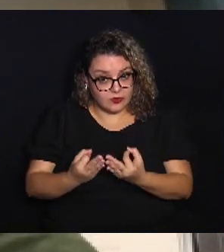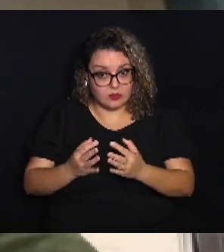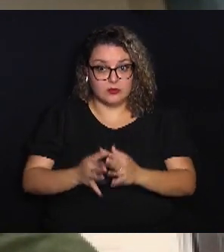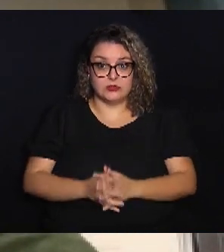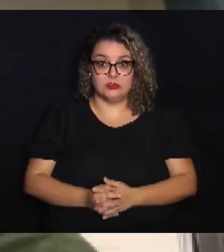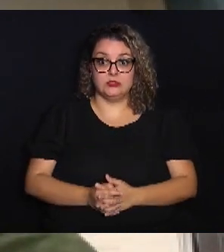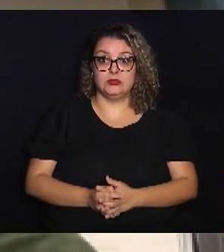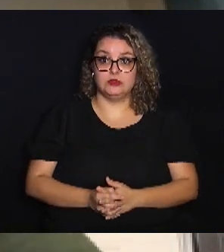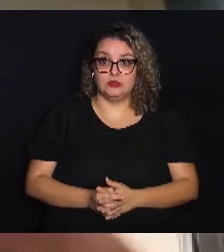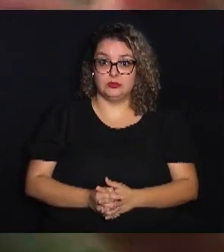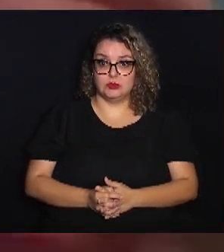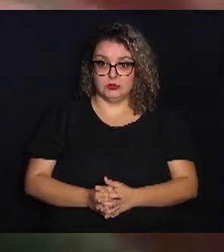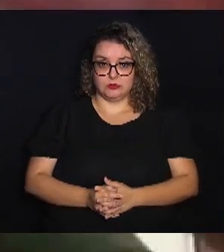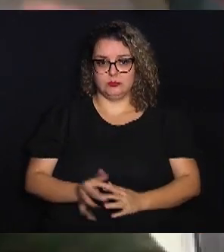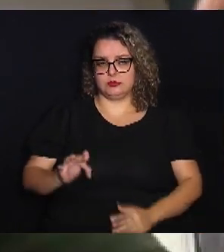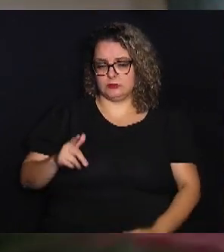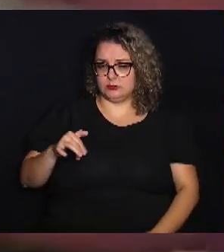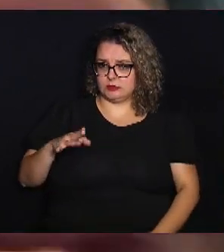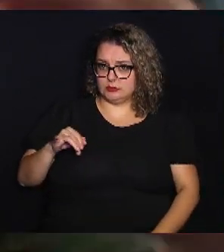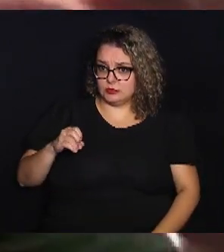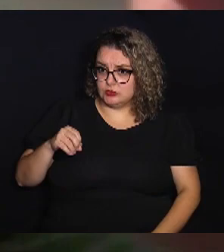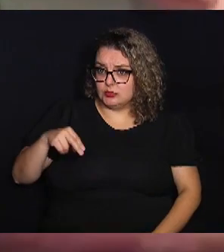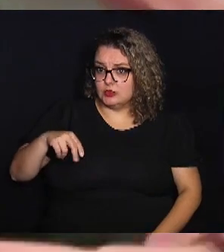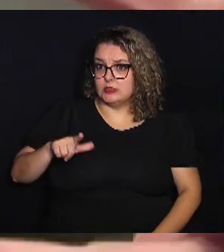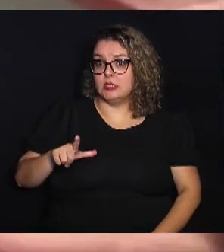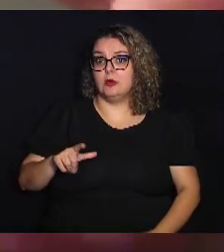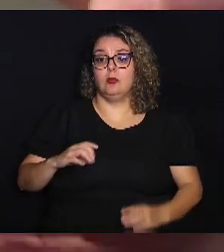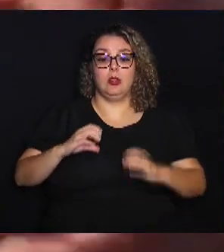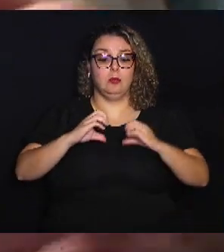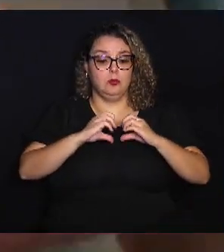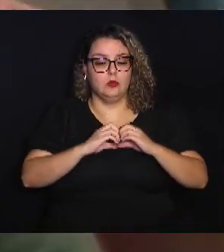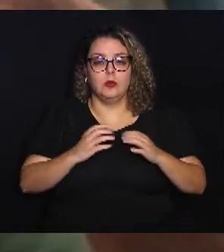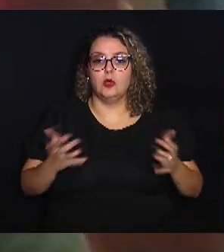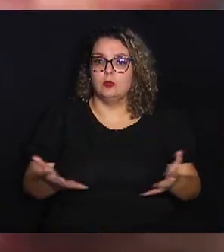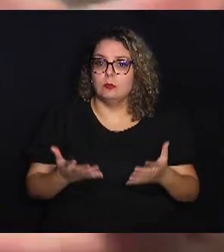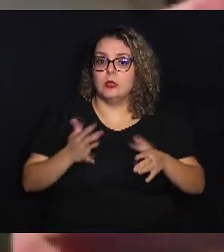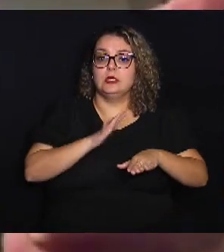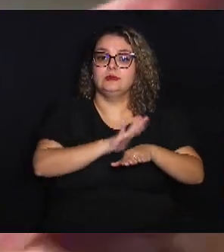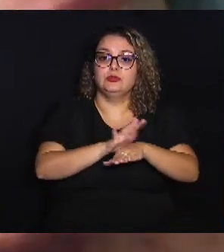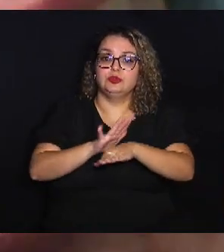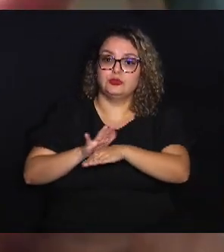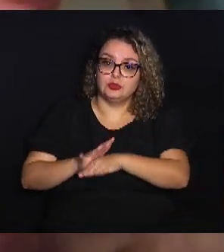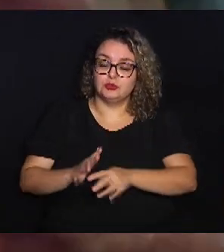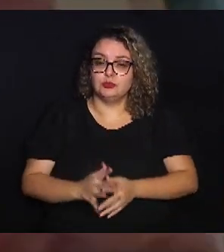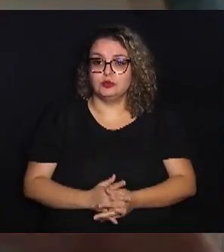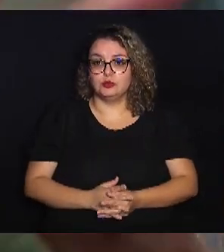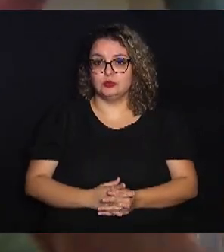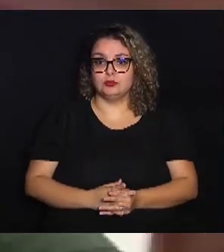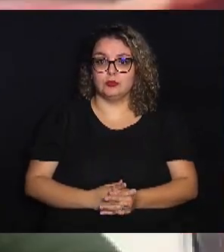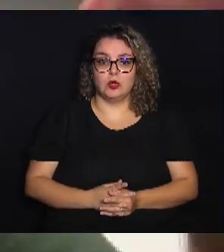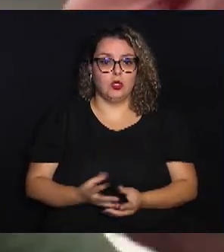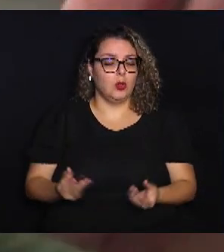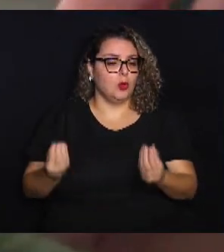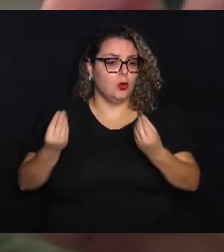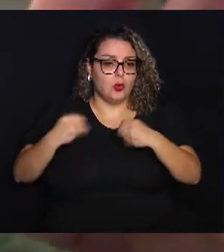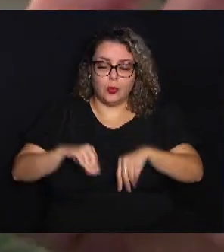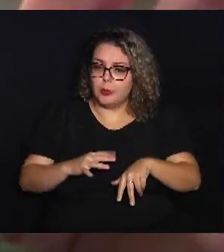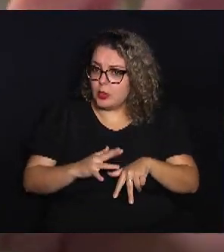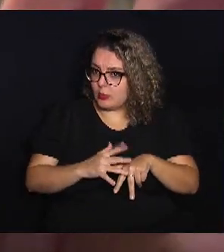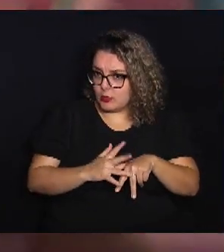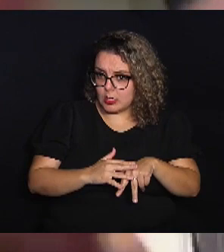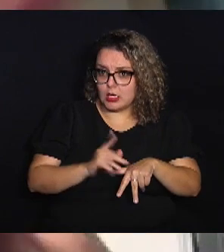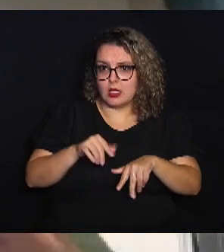funcional, amorosa, colaboradora. O pior para um